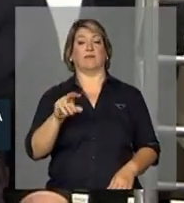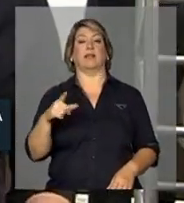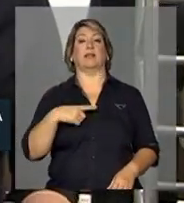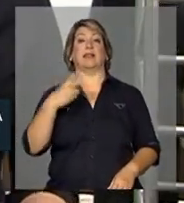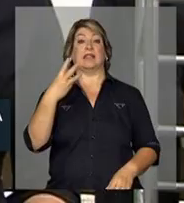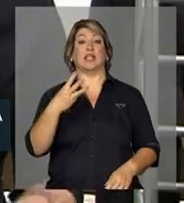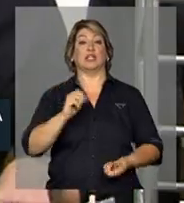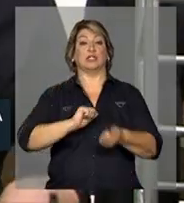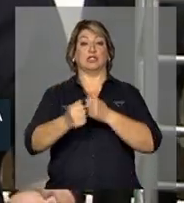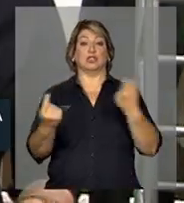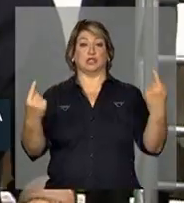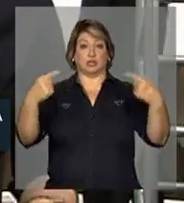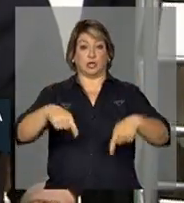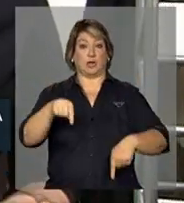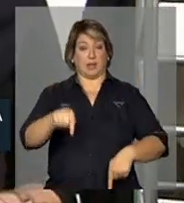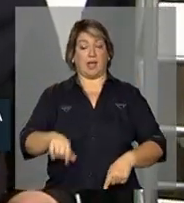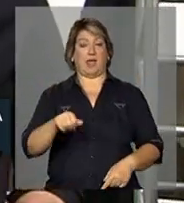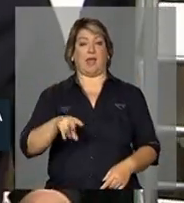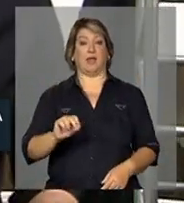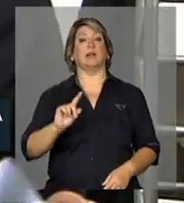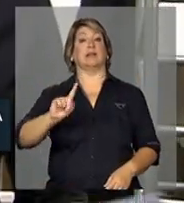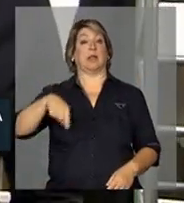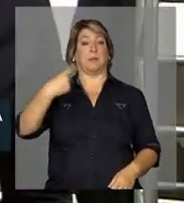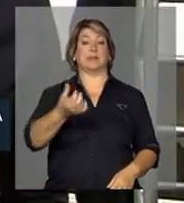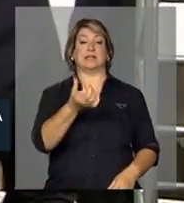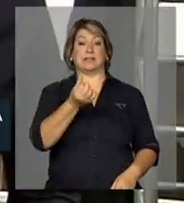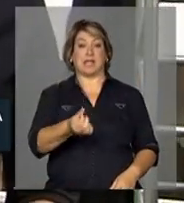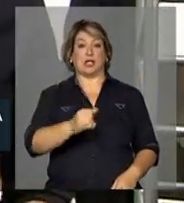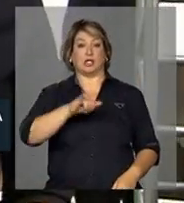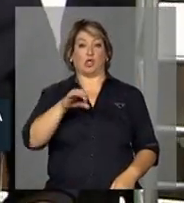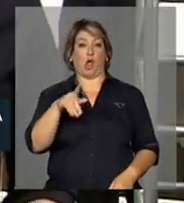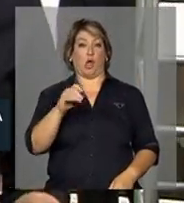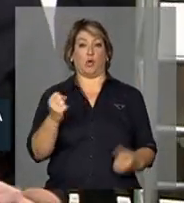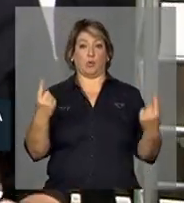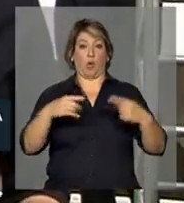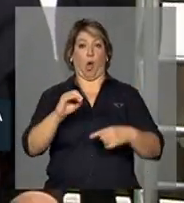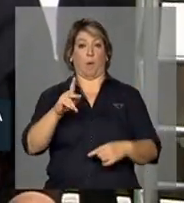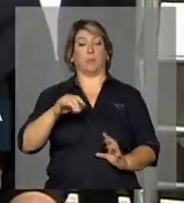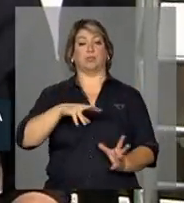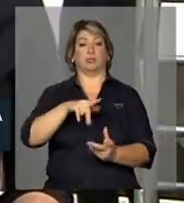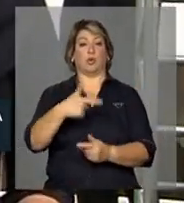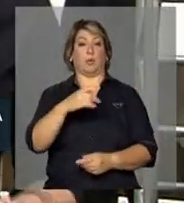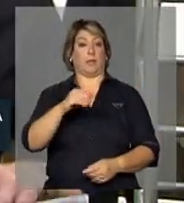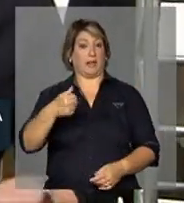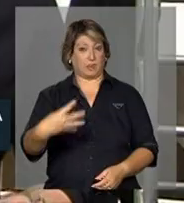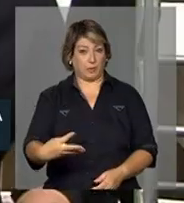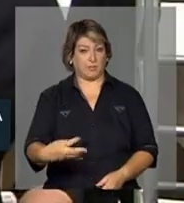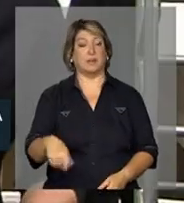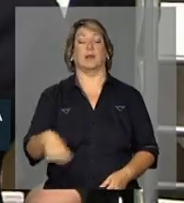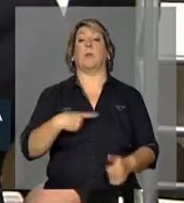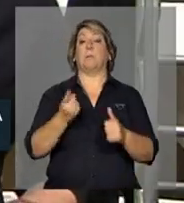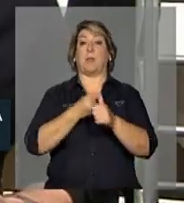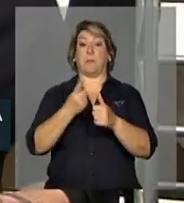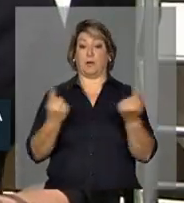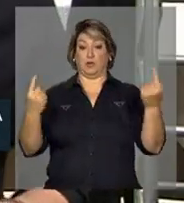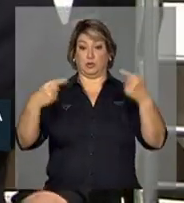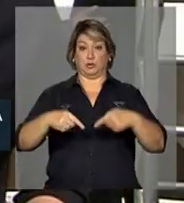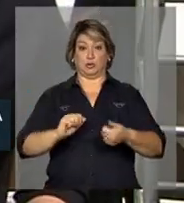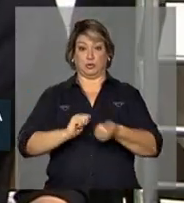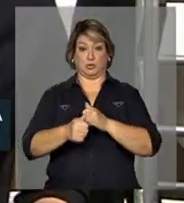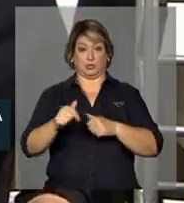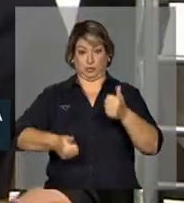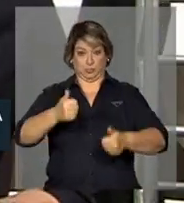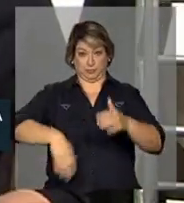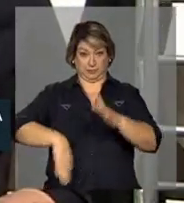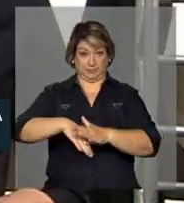Copa das Confederações ainda este ano e outros 6 jogos da Copa do Mundo de 2014. O primeiro jogo aqui vai ser neste fim